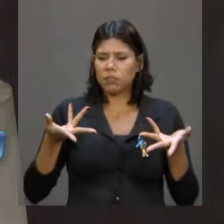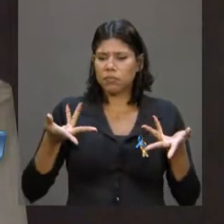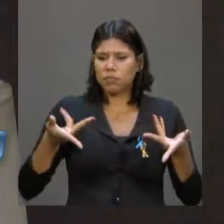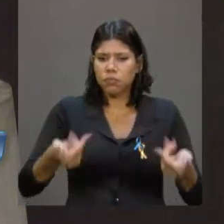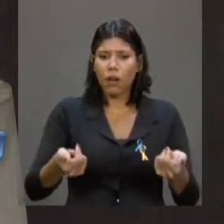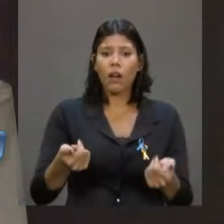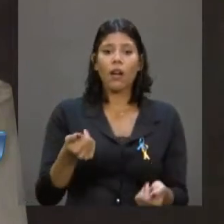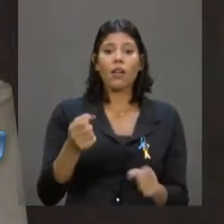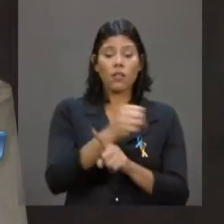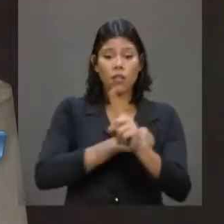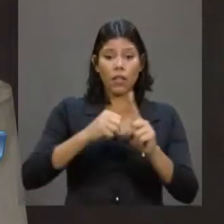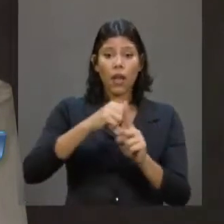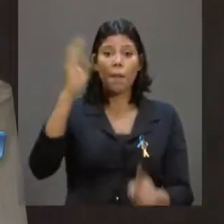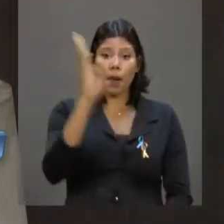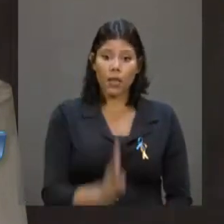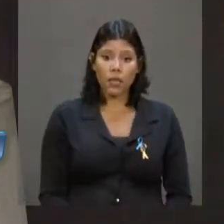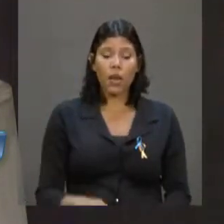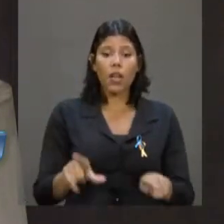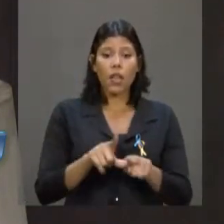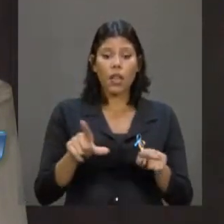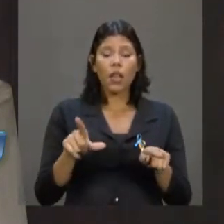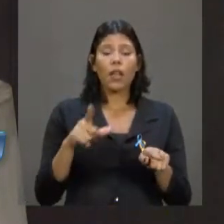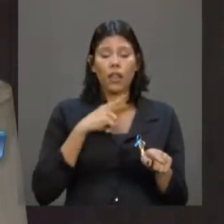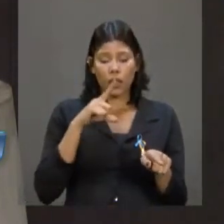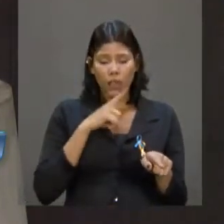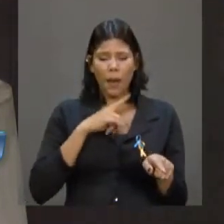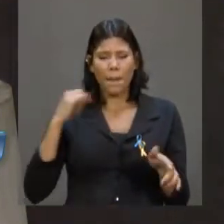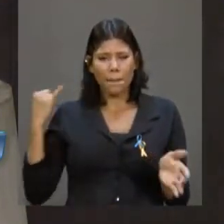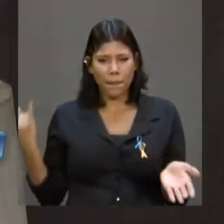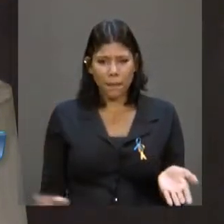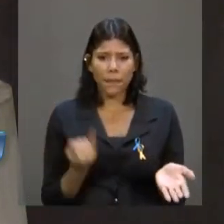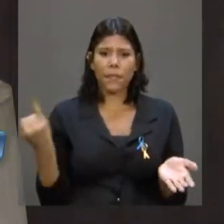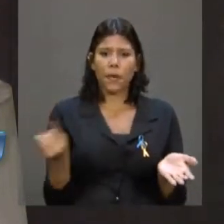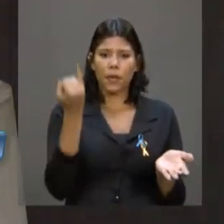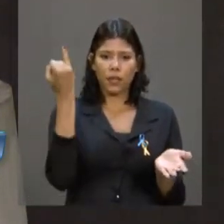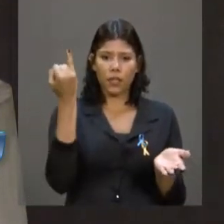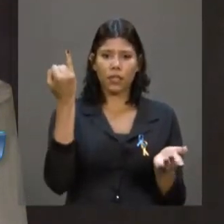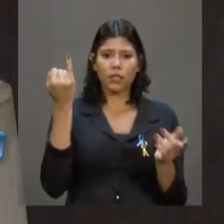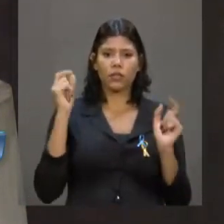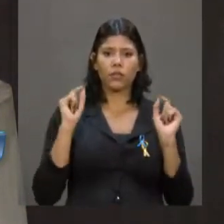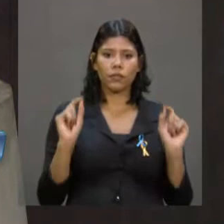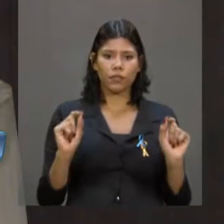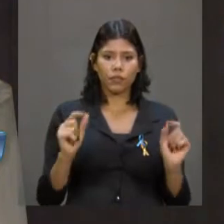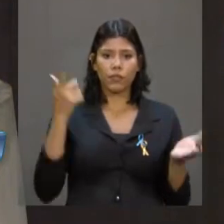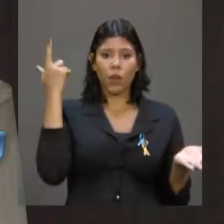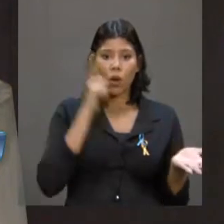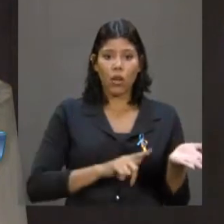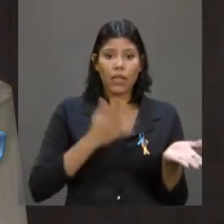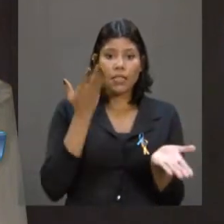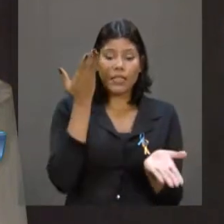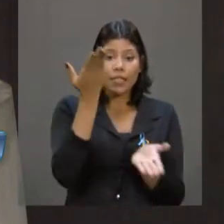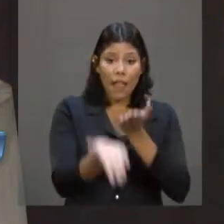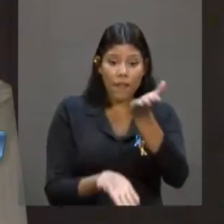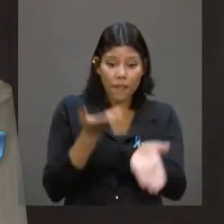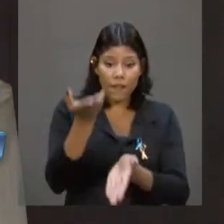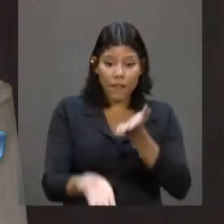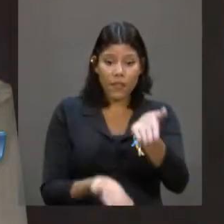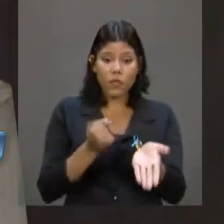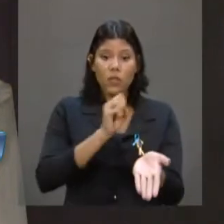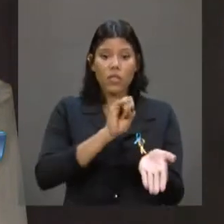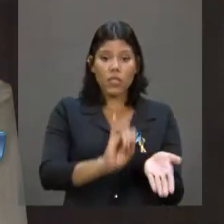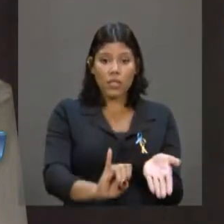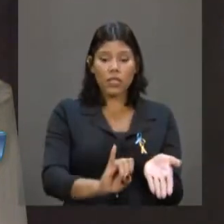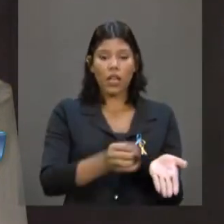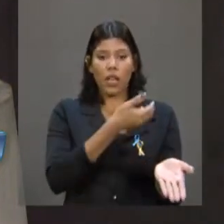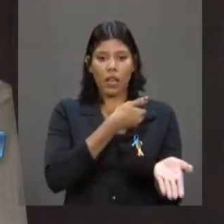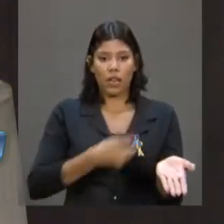brasileira e que cumprem um papel absolutamente relevante para fazer chegar serviços que não chegariam lá se não fosse